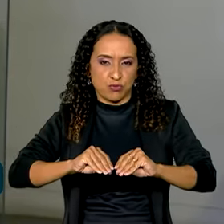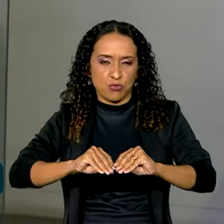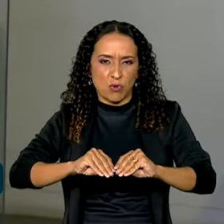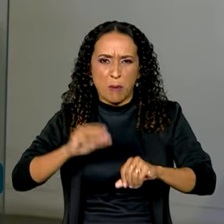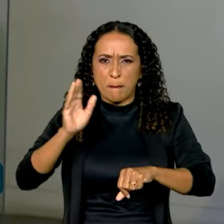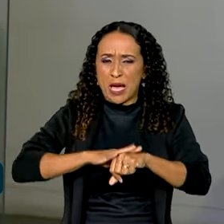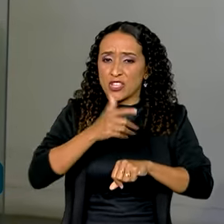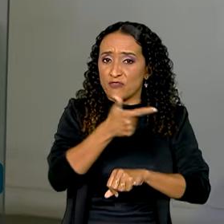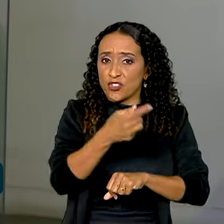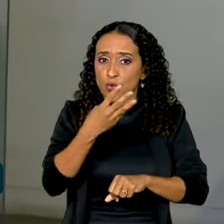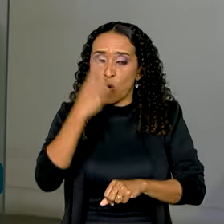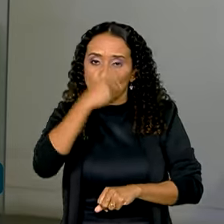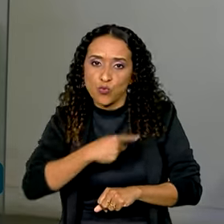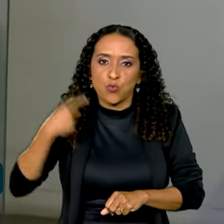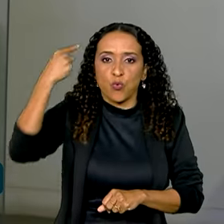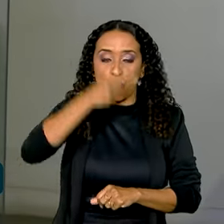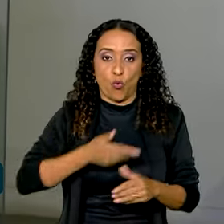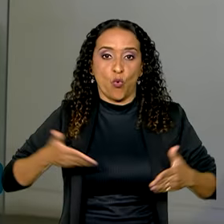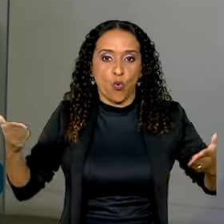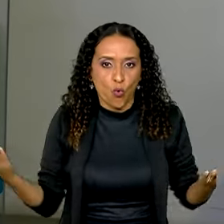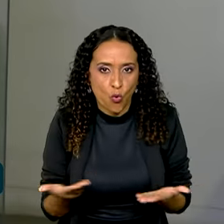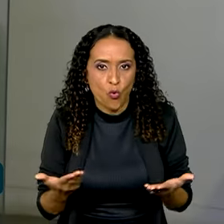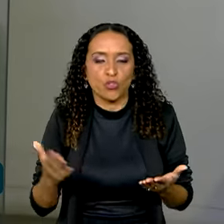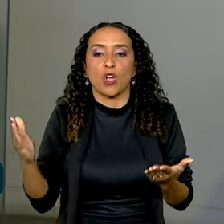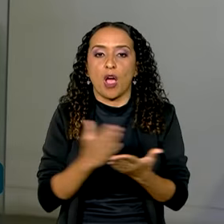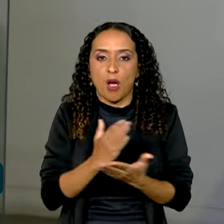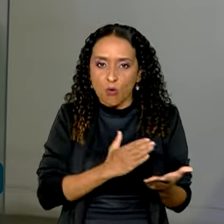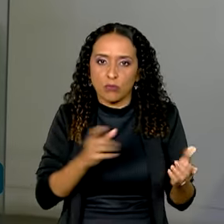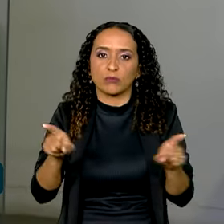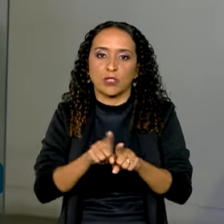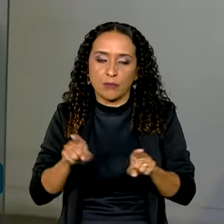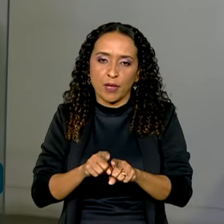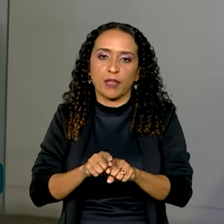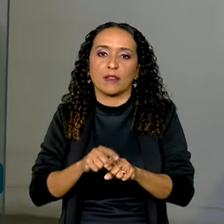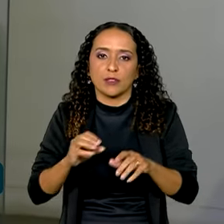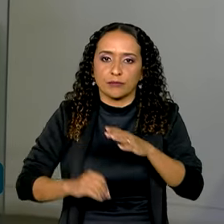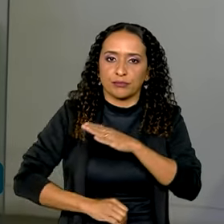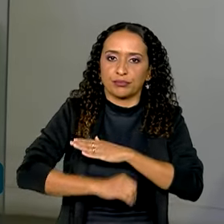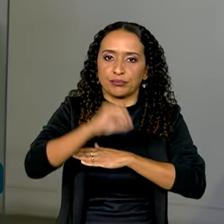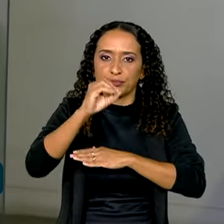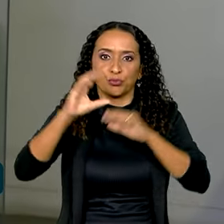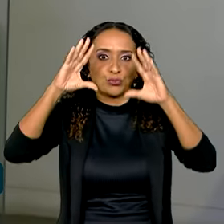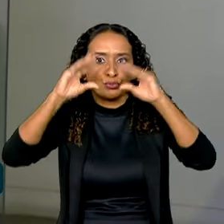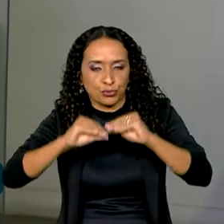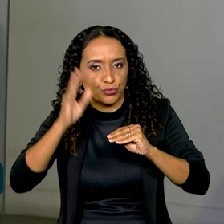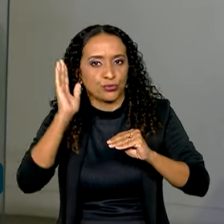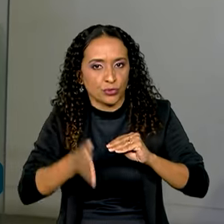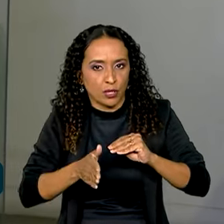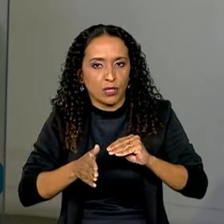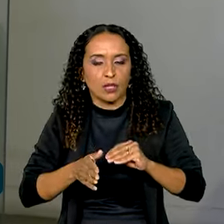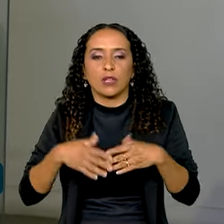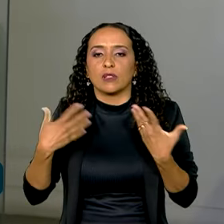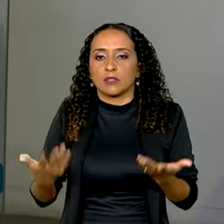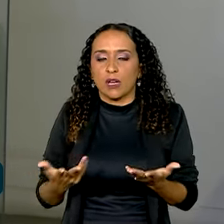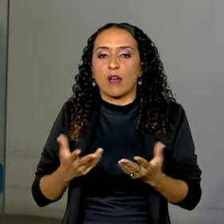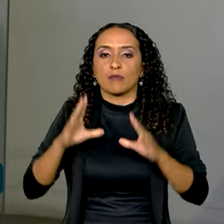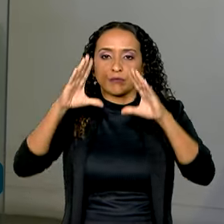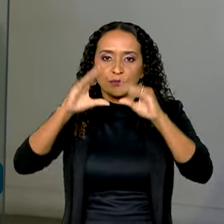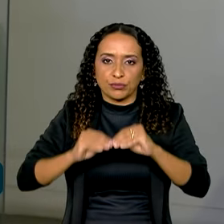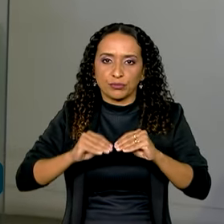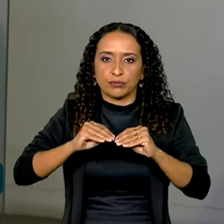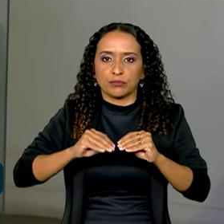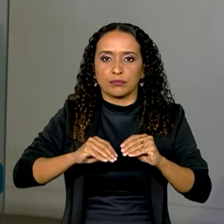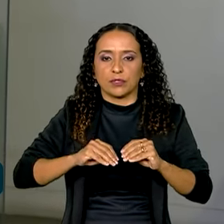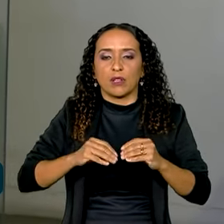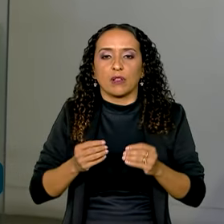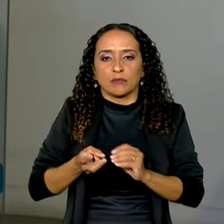de 24 horas e, hoje, muitos desses bairros amanheceram novamente no escuro e ficaram com energia intermitente,